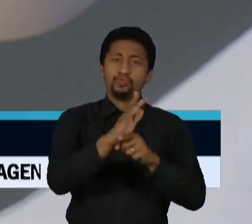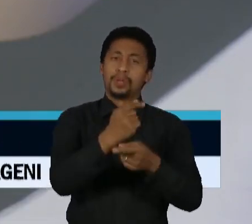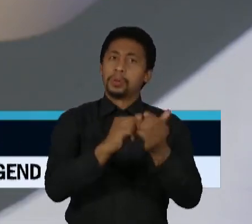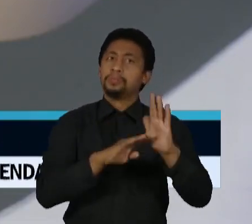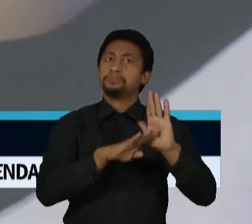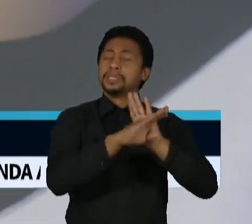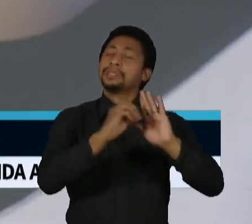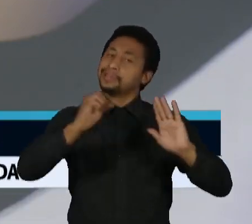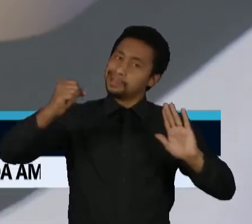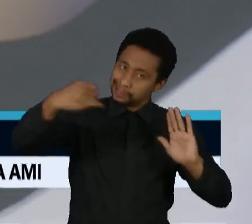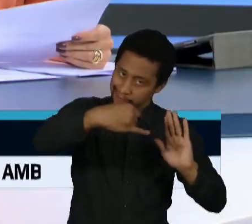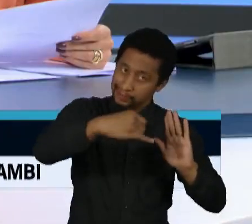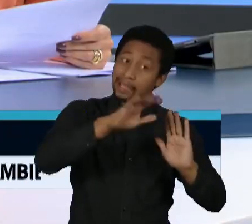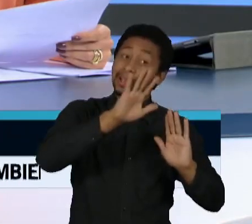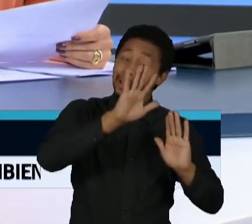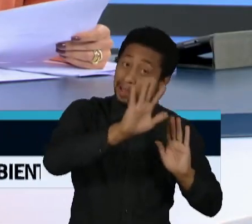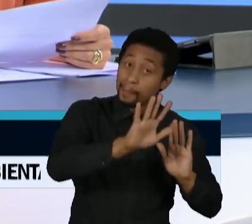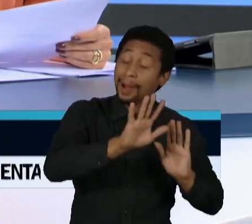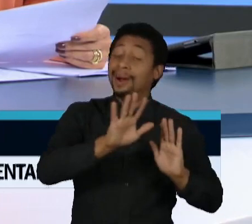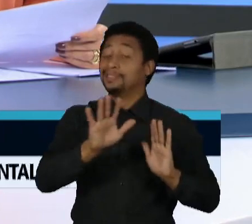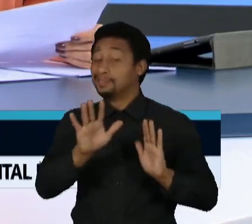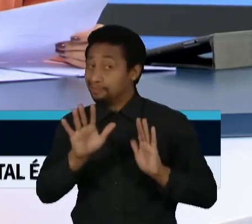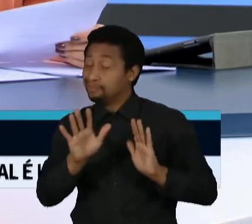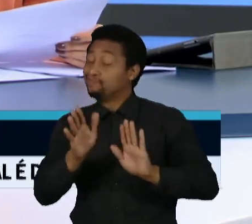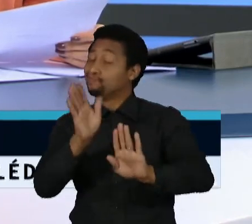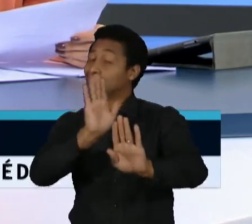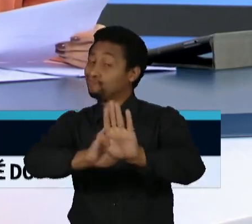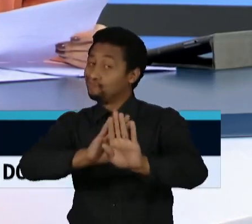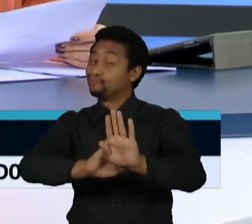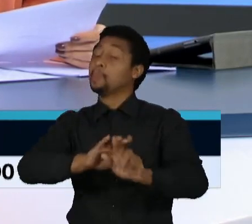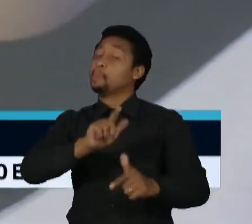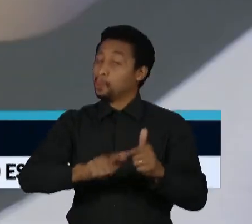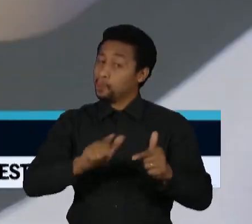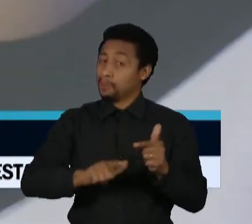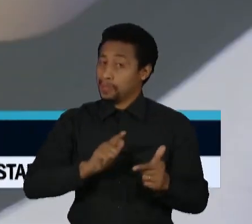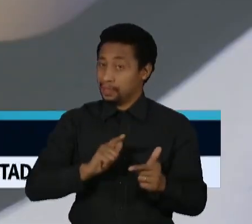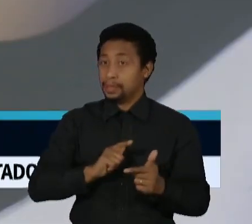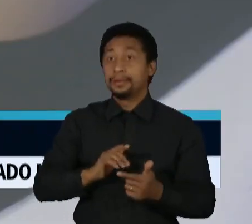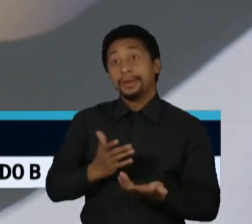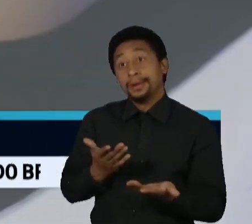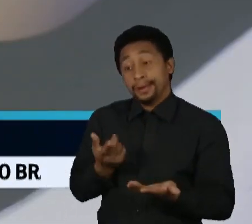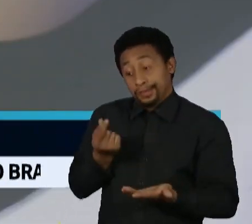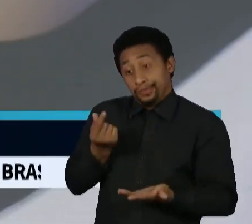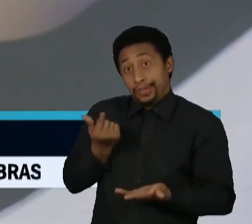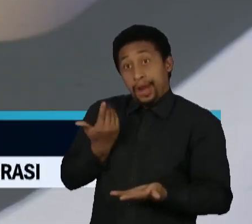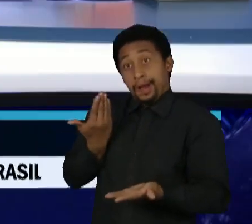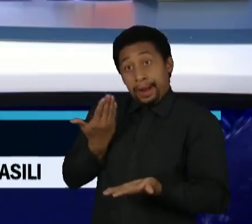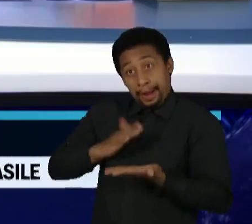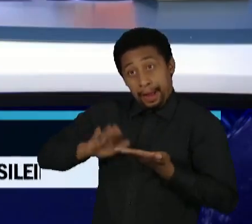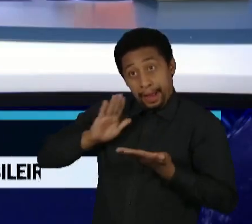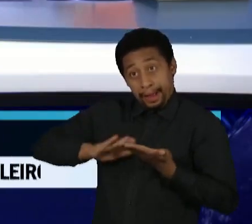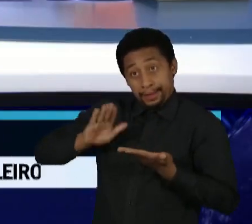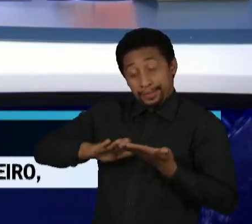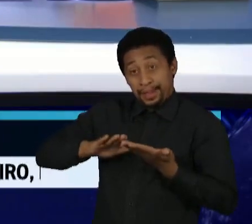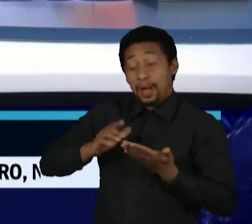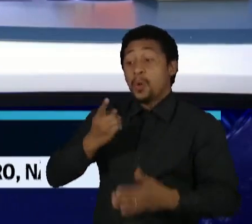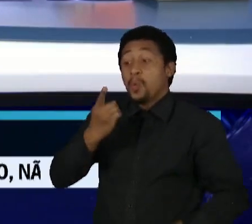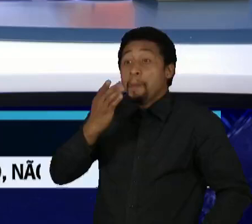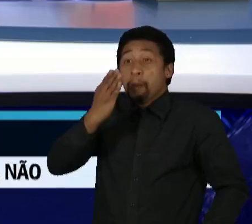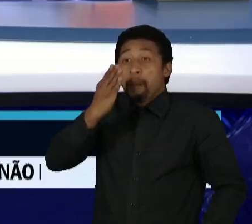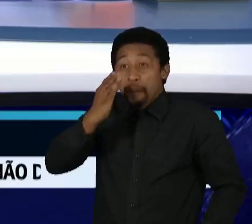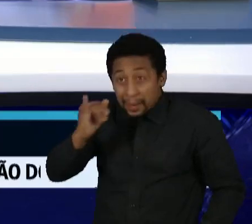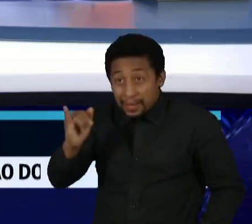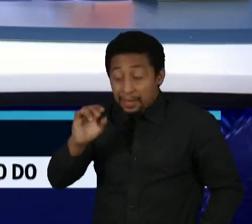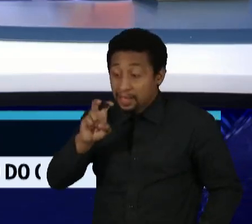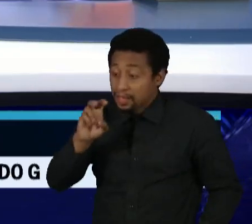mas tem outro lado. É, porque há uma previsão de um gasto de um bilhão e meio, mais ou menos, com esse pacote. Faz sentido no momento em que o ministro Haddad